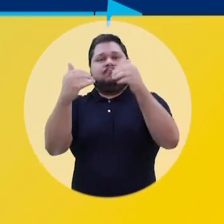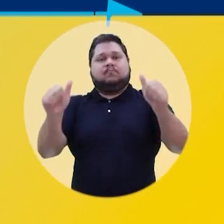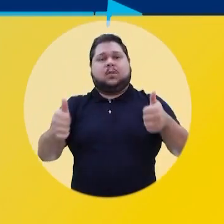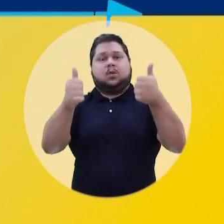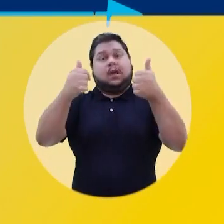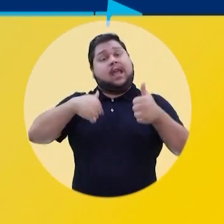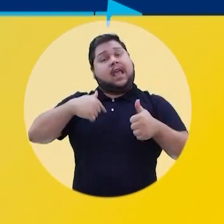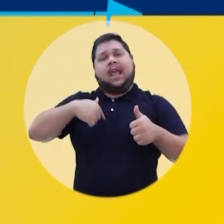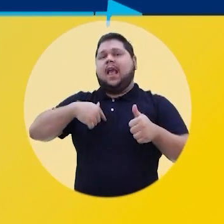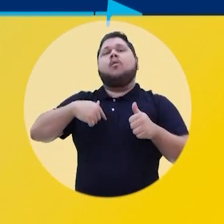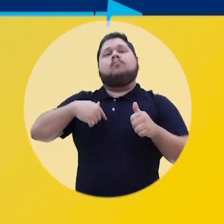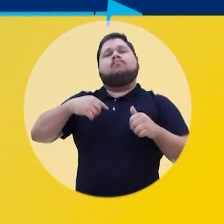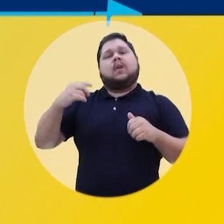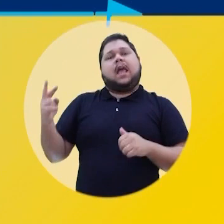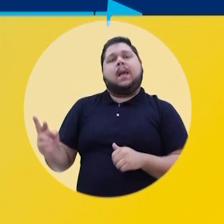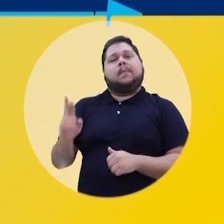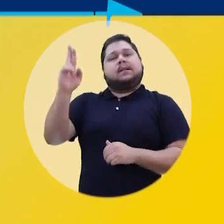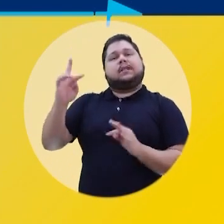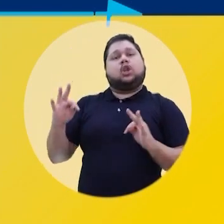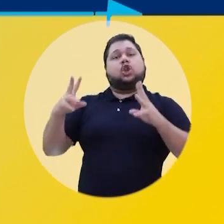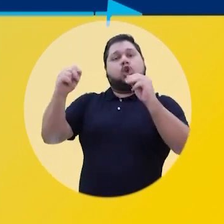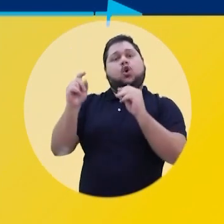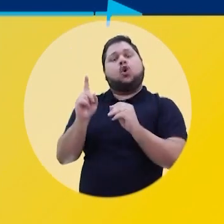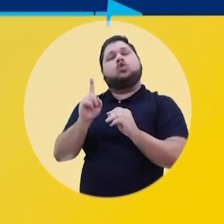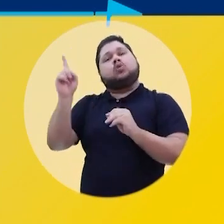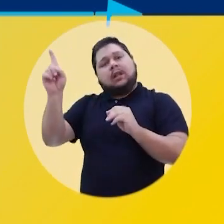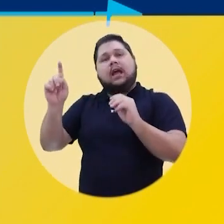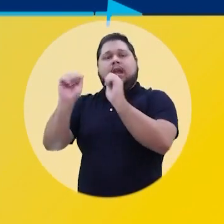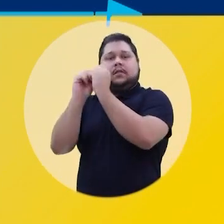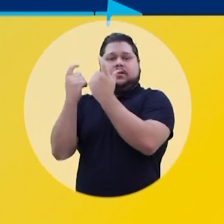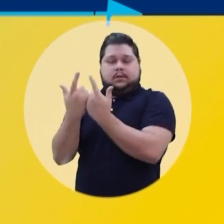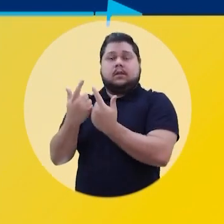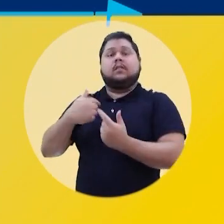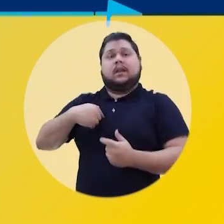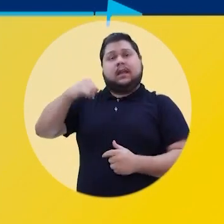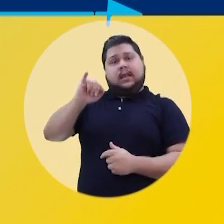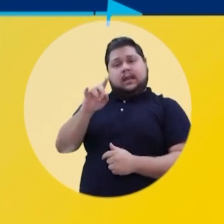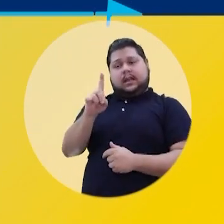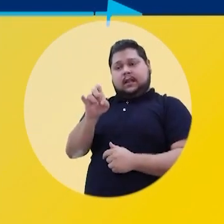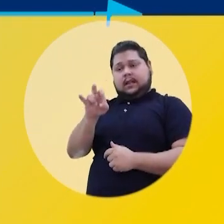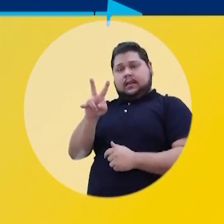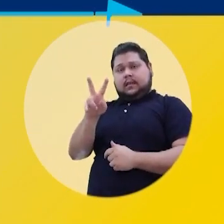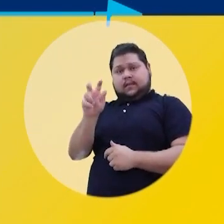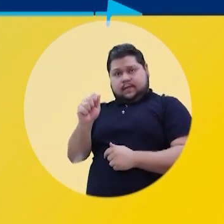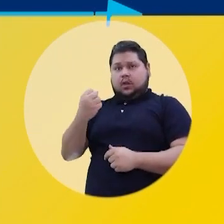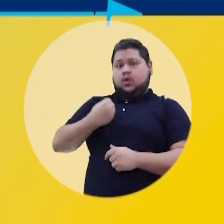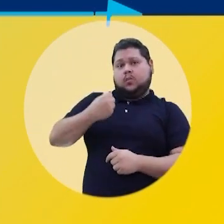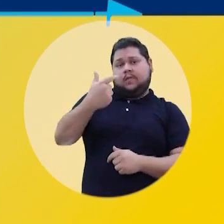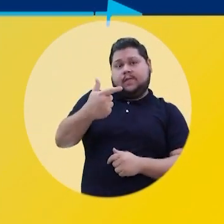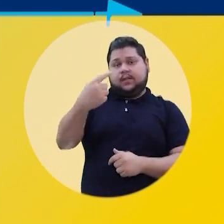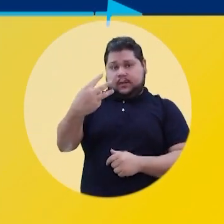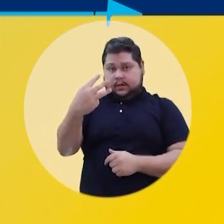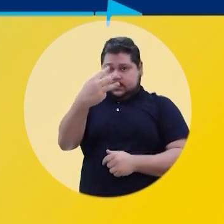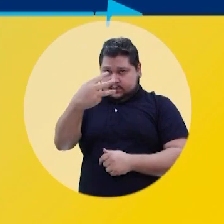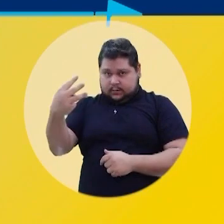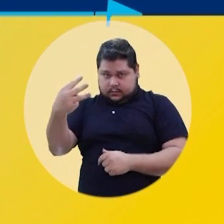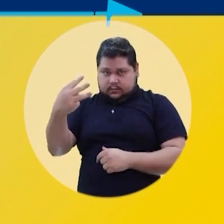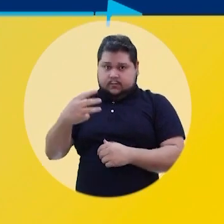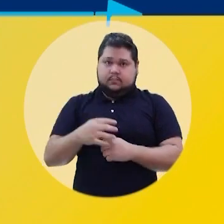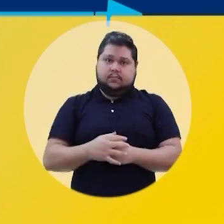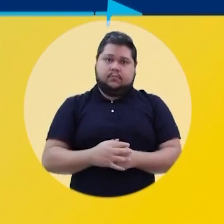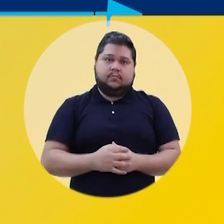maneira econômica e eficiente. Serei a voz de todos os matogrossenses na Câmara dos Deputados. E Deiva para Deputada Federal